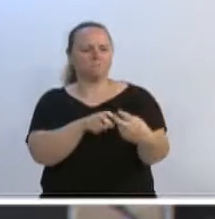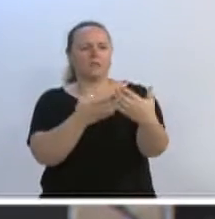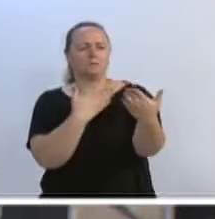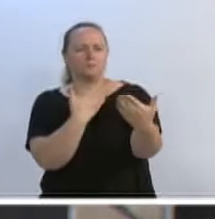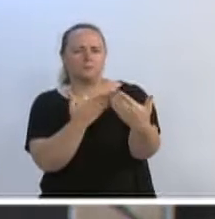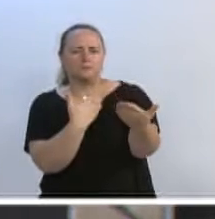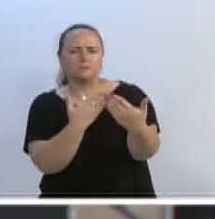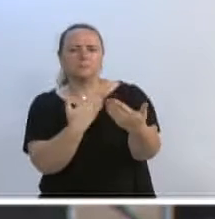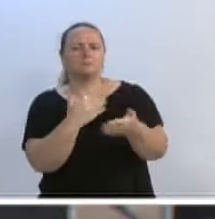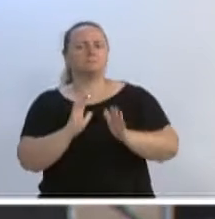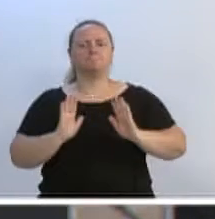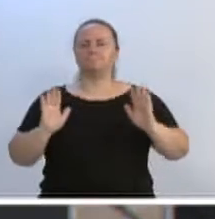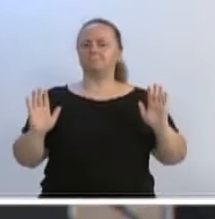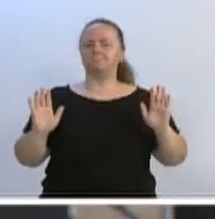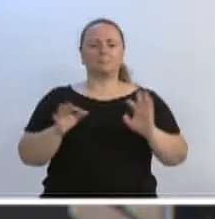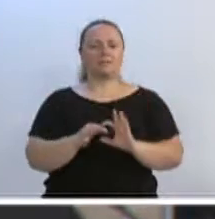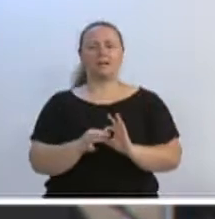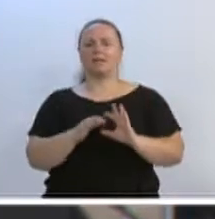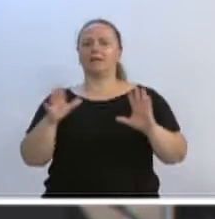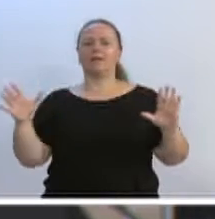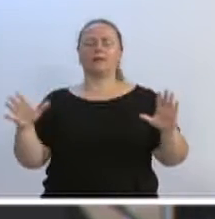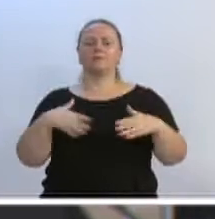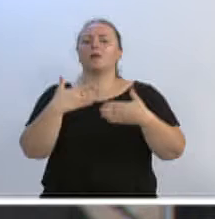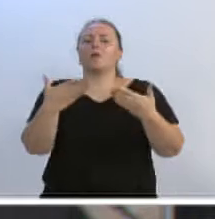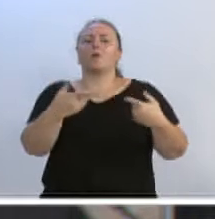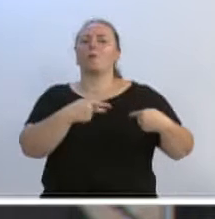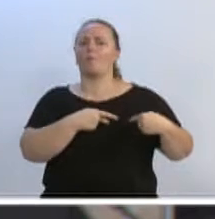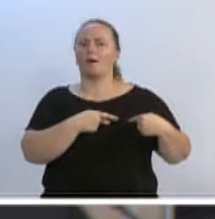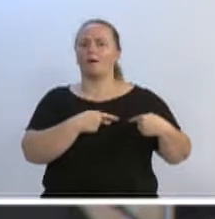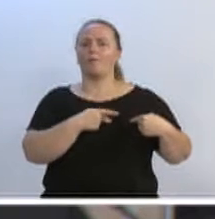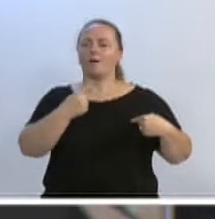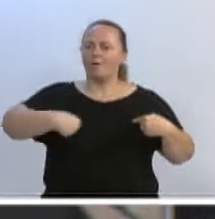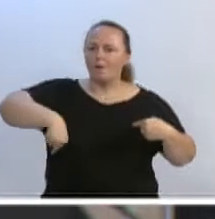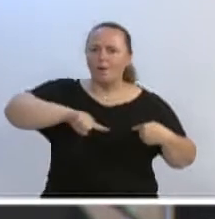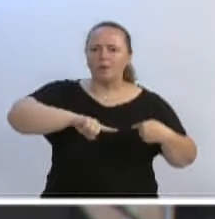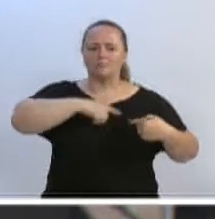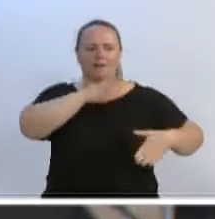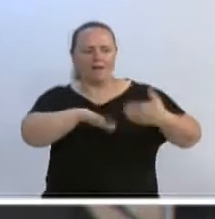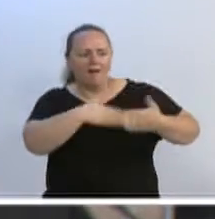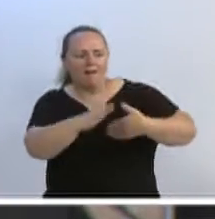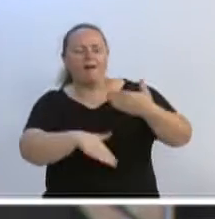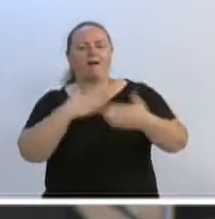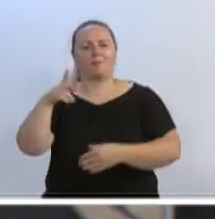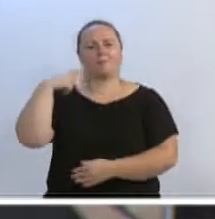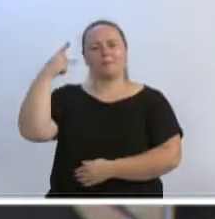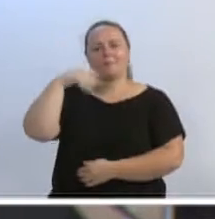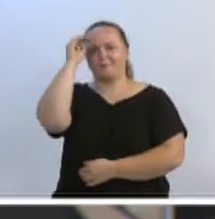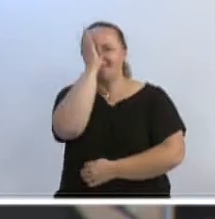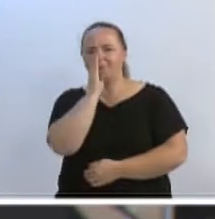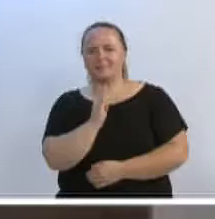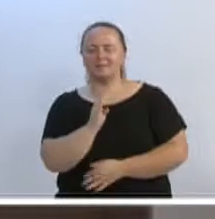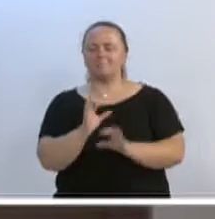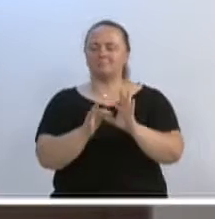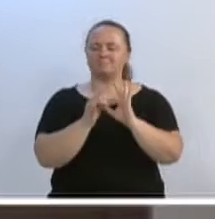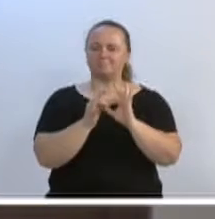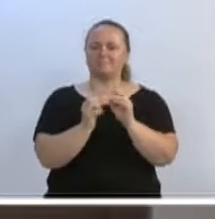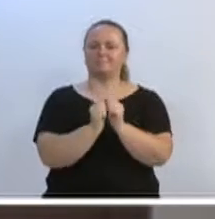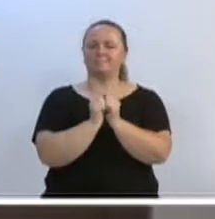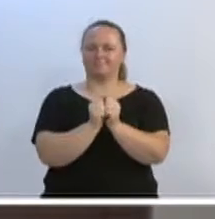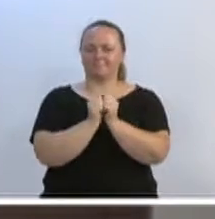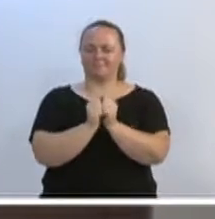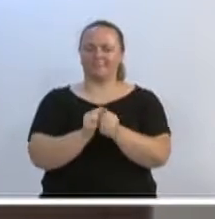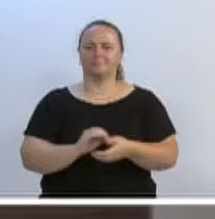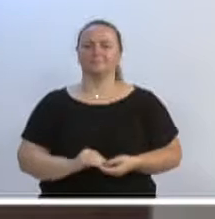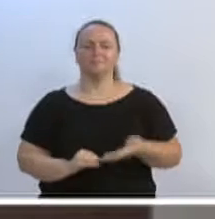independente das posições partidárias, nós vamos fazer avançar a cidade de Blumenau e avançar a política do Brasil. Parabéns. Obrigado, vereador Caminha.